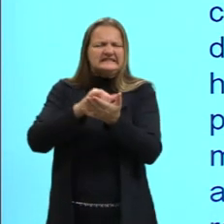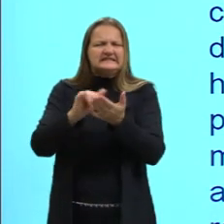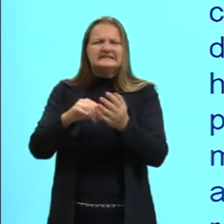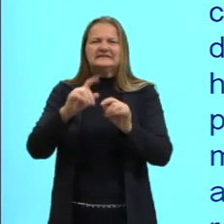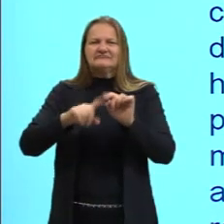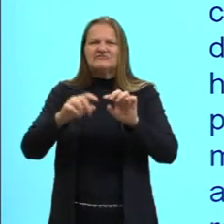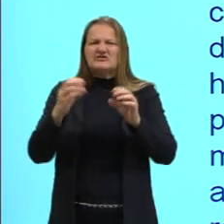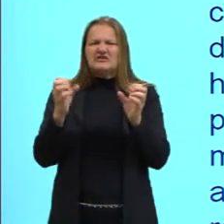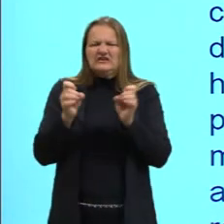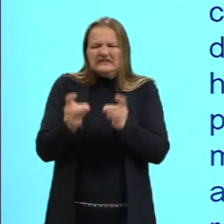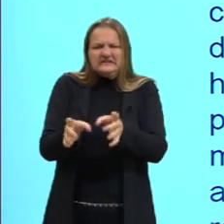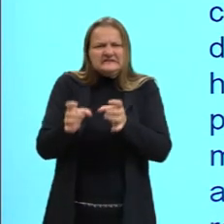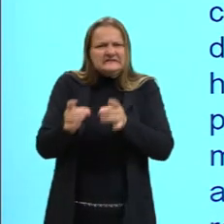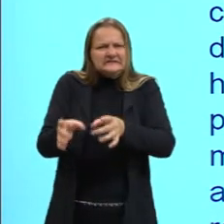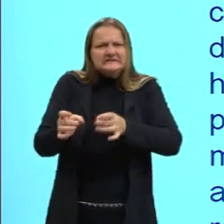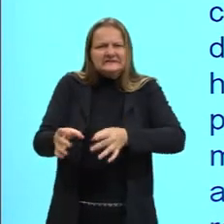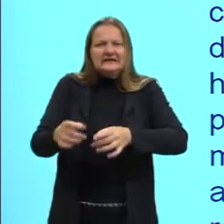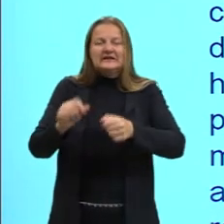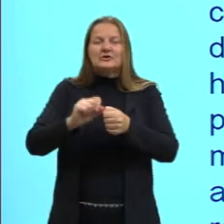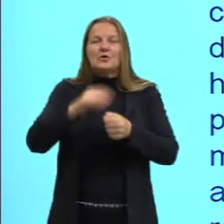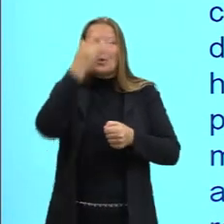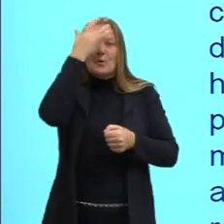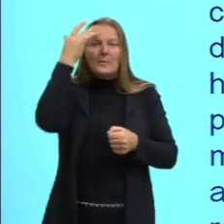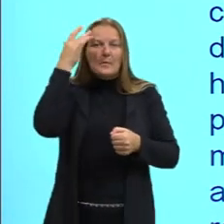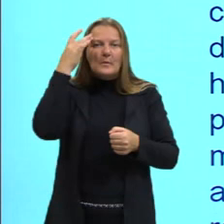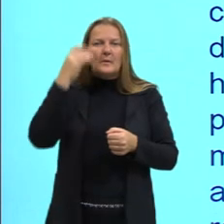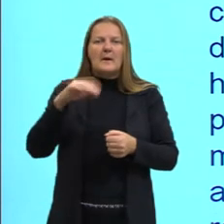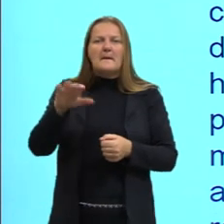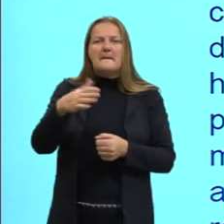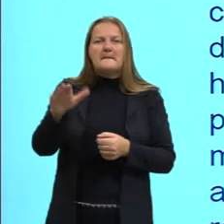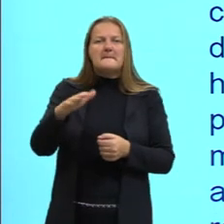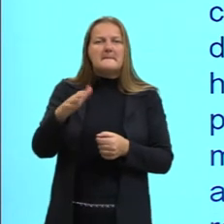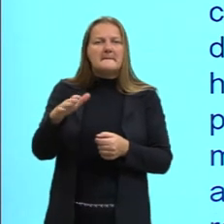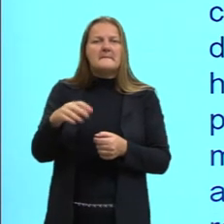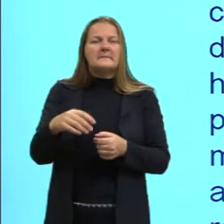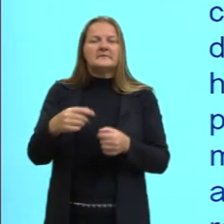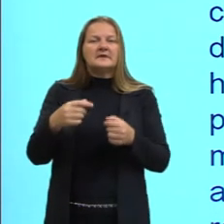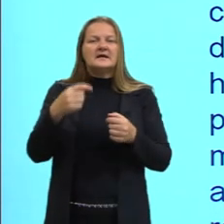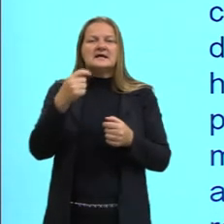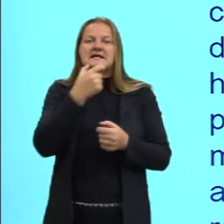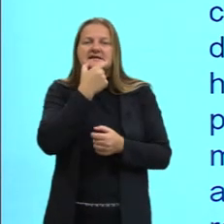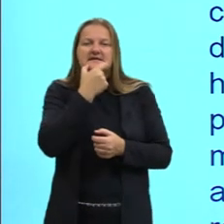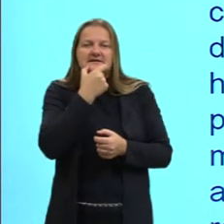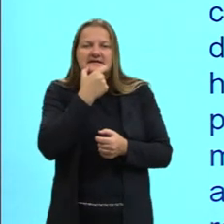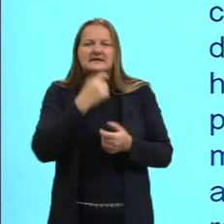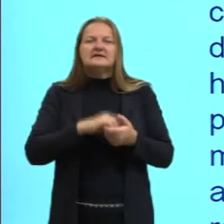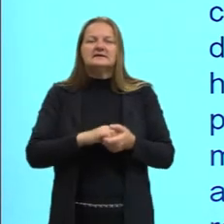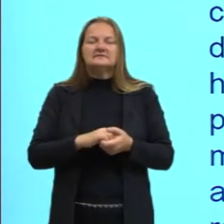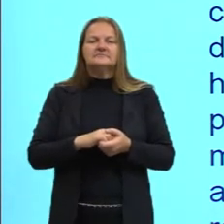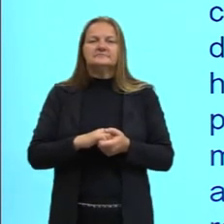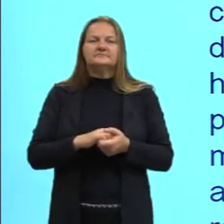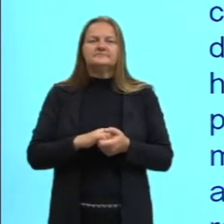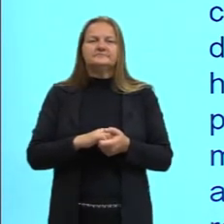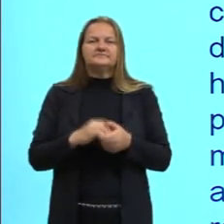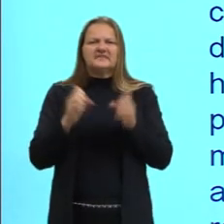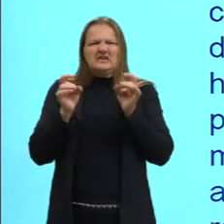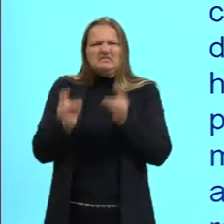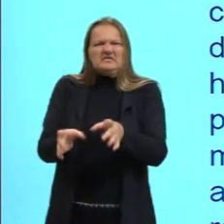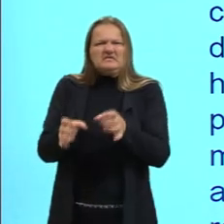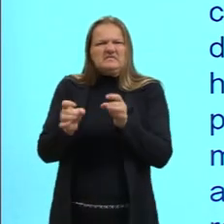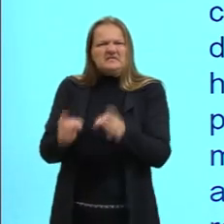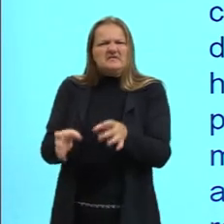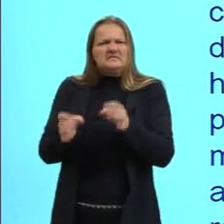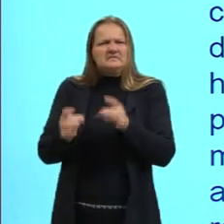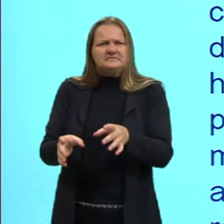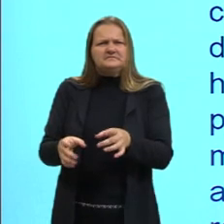elétricos que um cidadão médio no Reino Unido tirará no lixo, basura